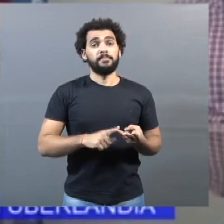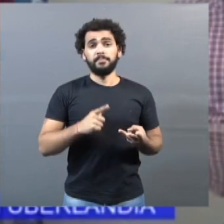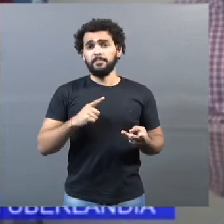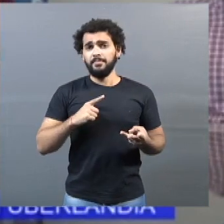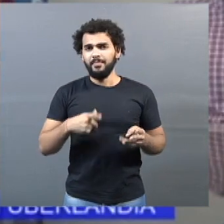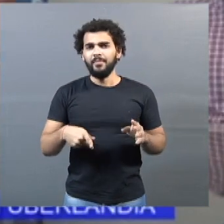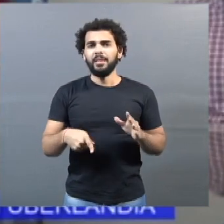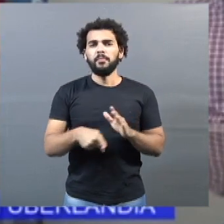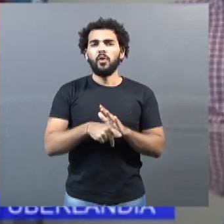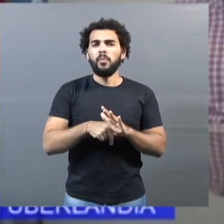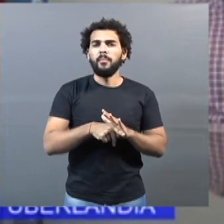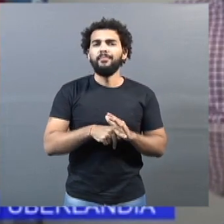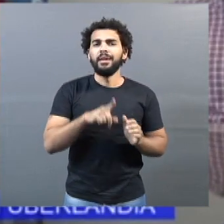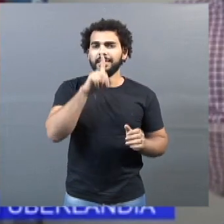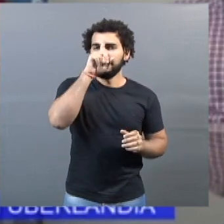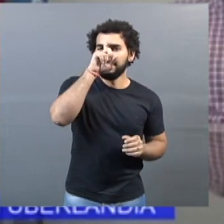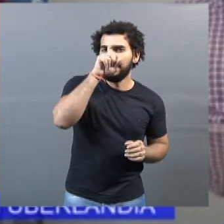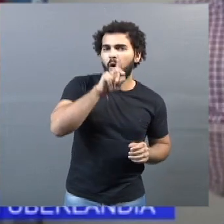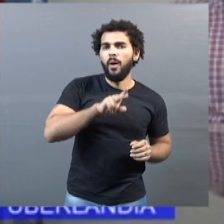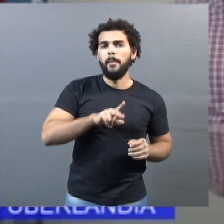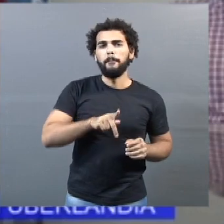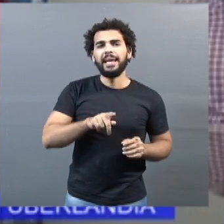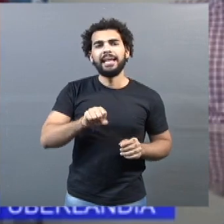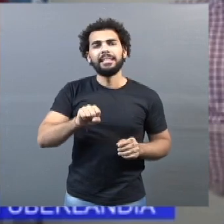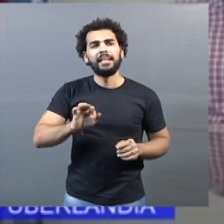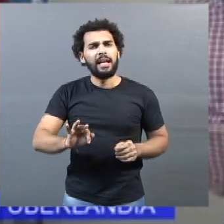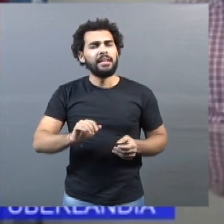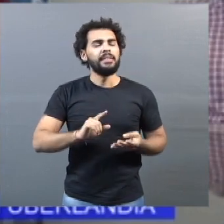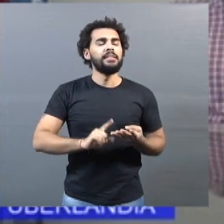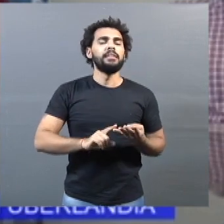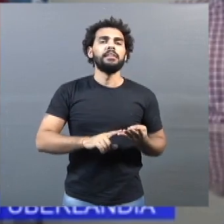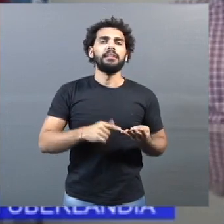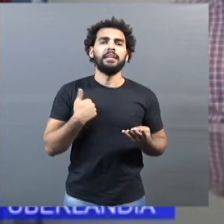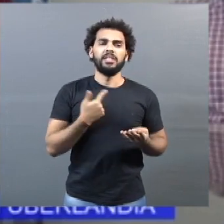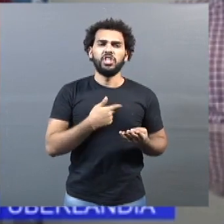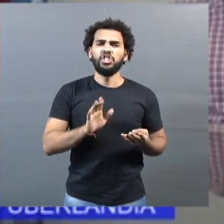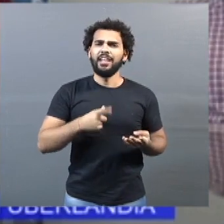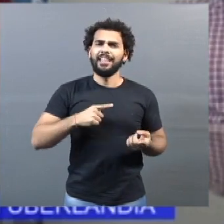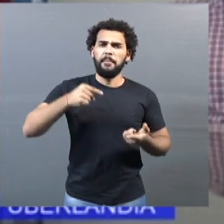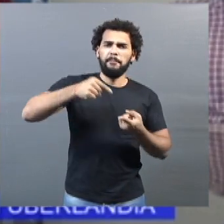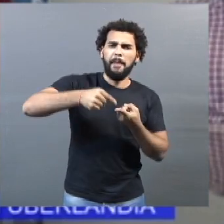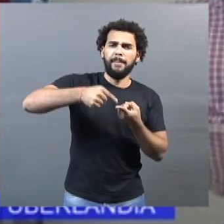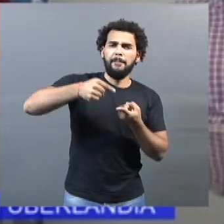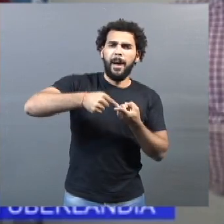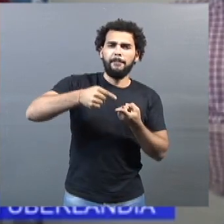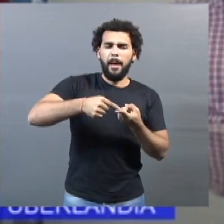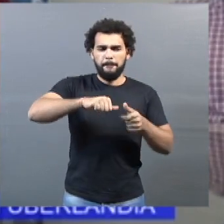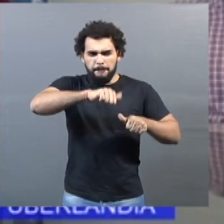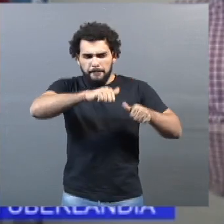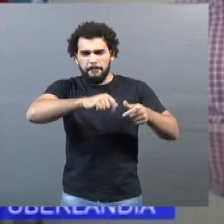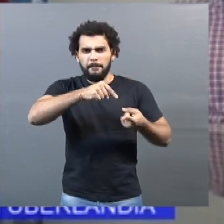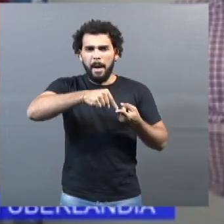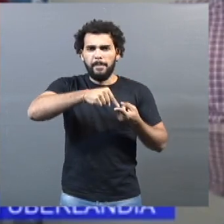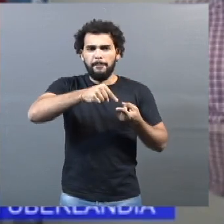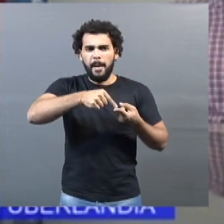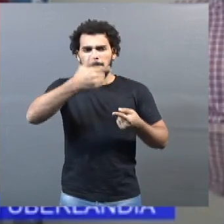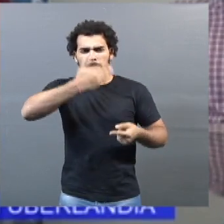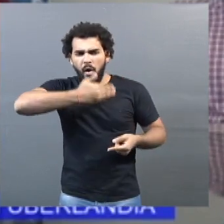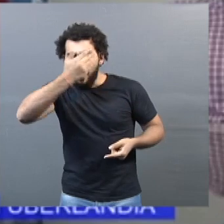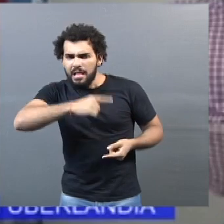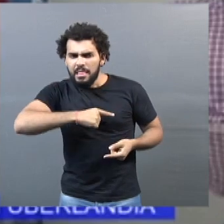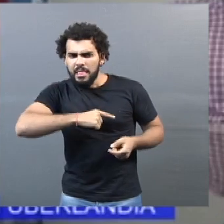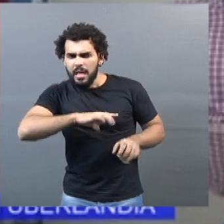PSFs. Nós somos a cidade que mais testamos hoje. A nossa cidade de Uberlândia testa